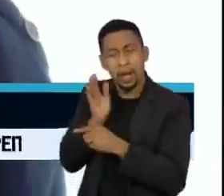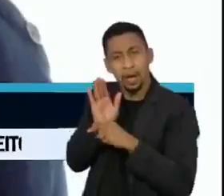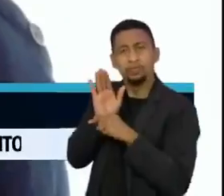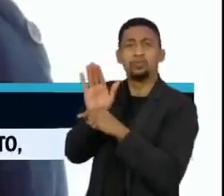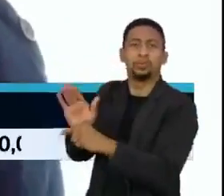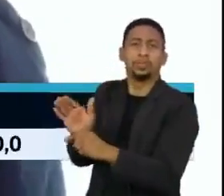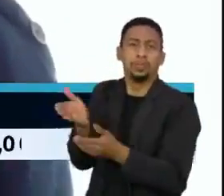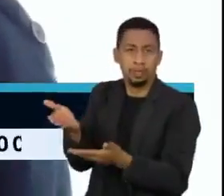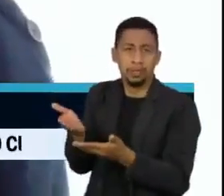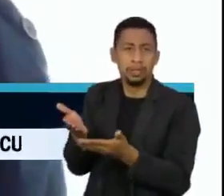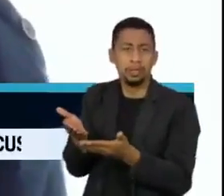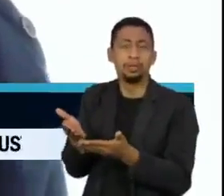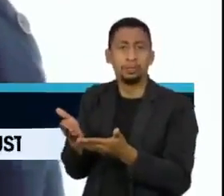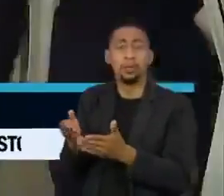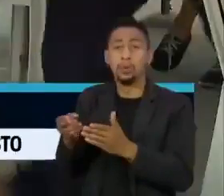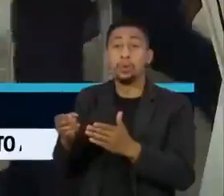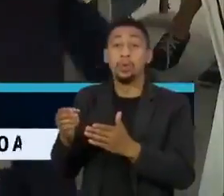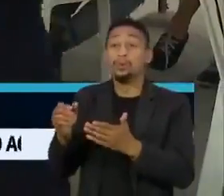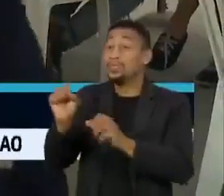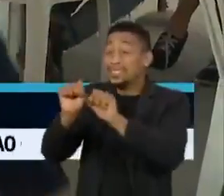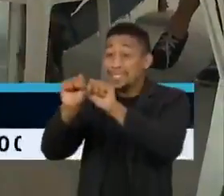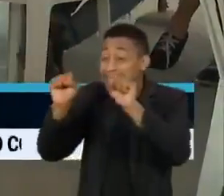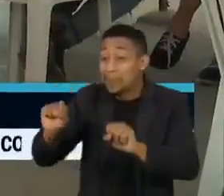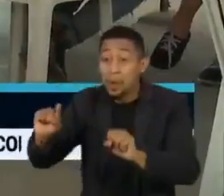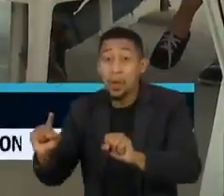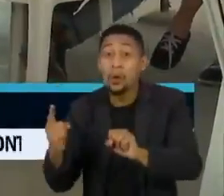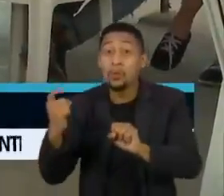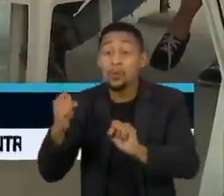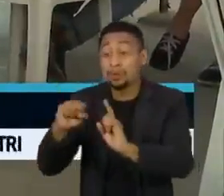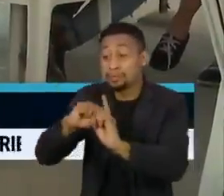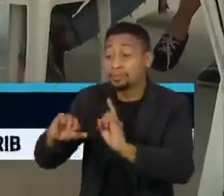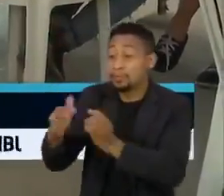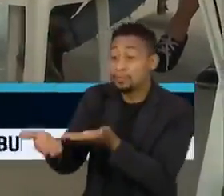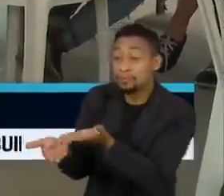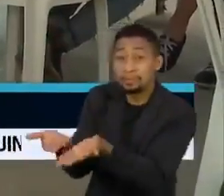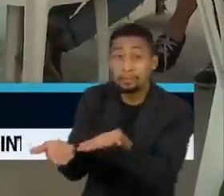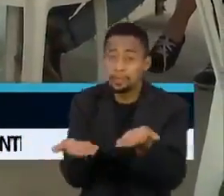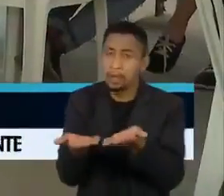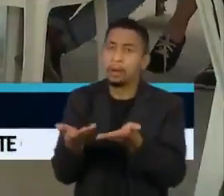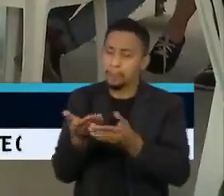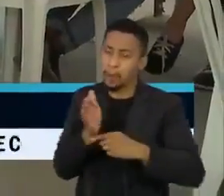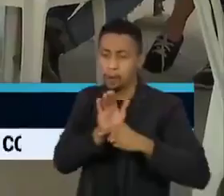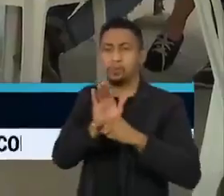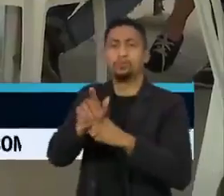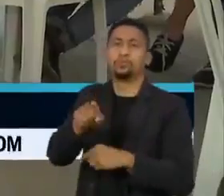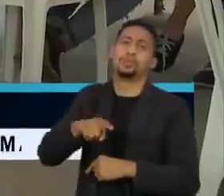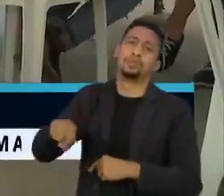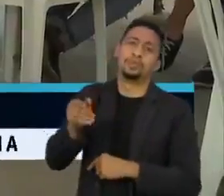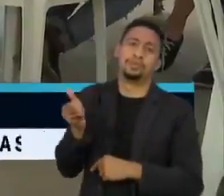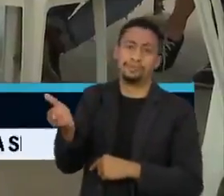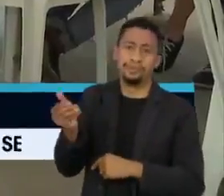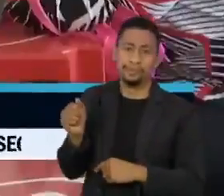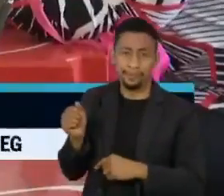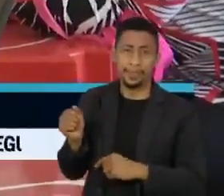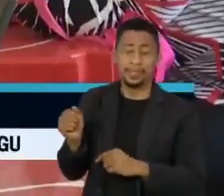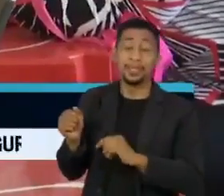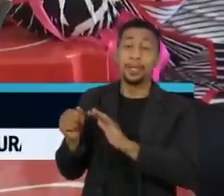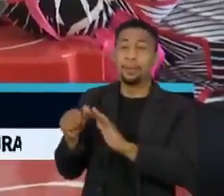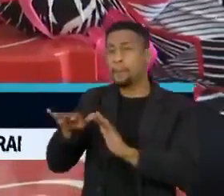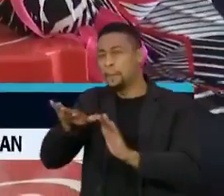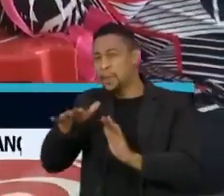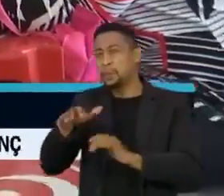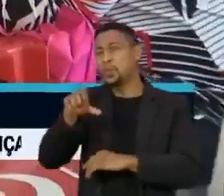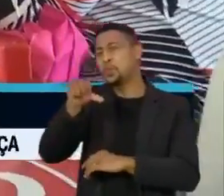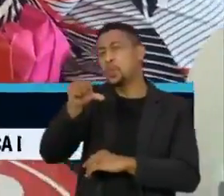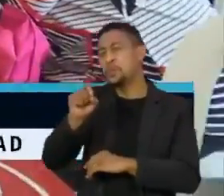nosso sistema único de assistência social. Ele está aí para dar visibilidade a essas pessoas. Nós temos cerca de